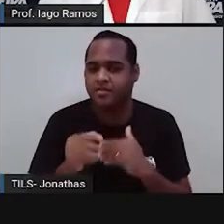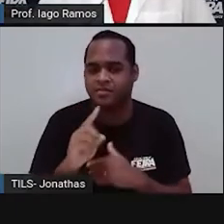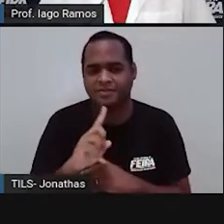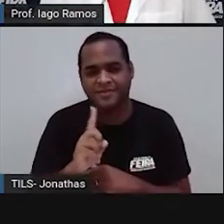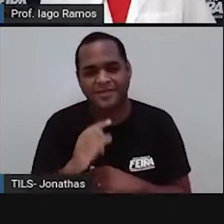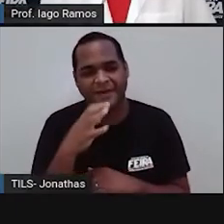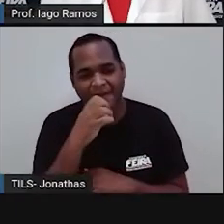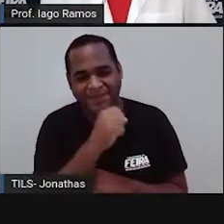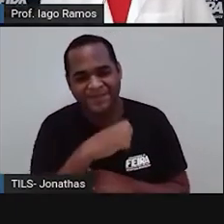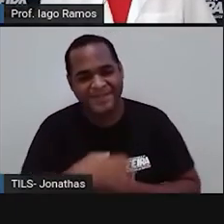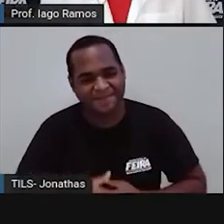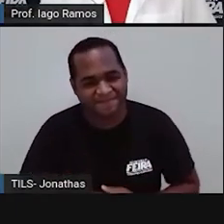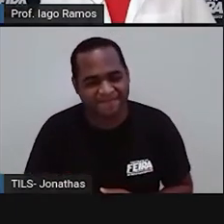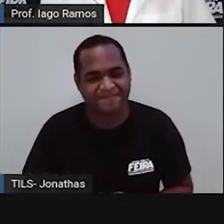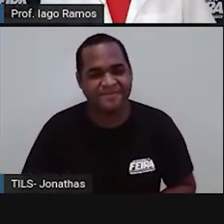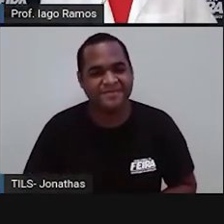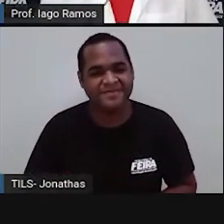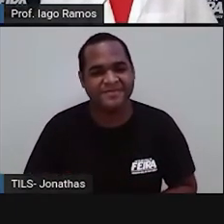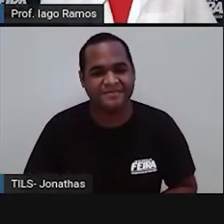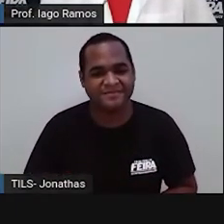Pra ontem, casquinha de sorvete.